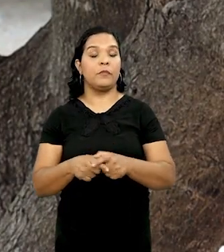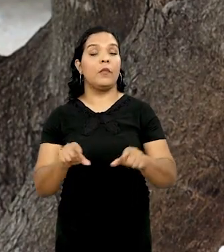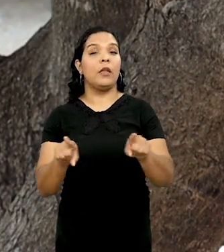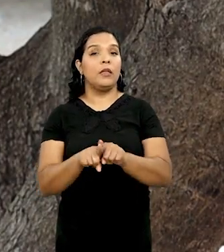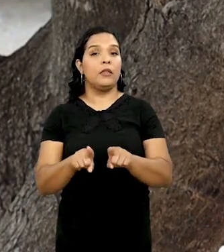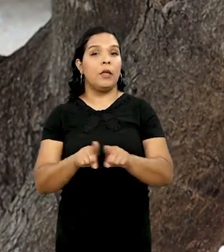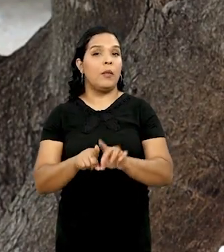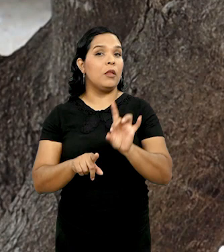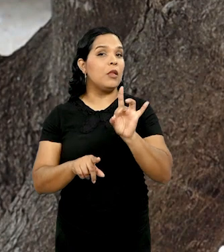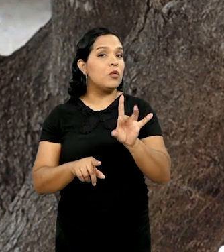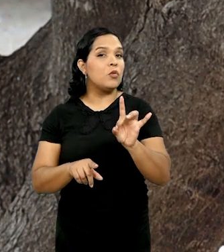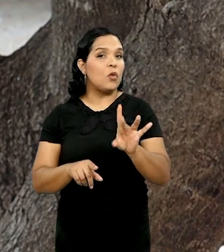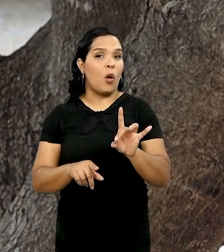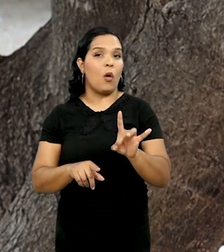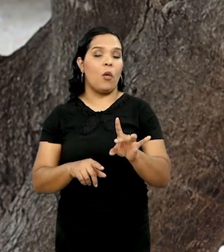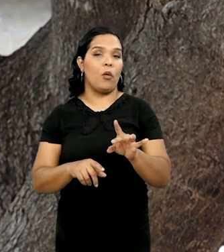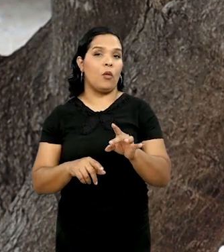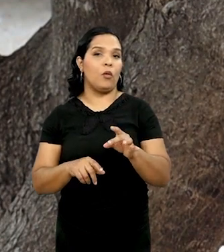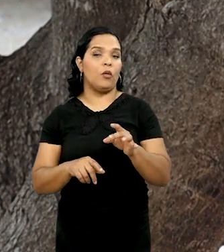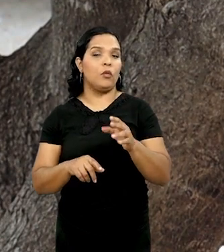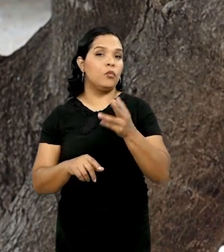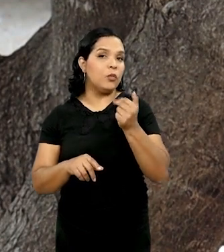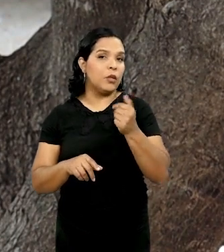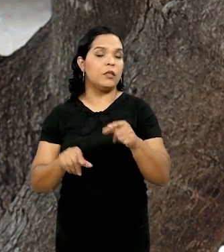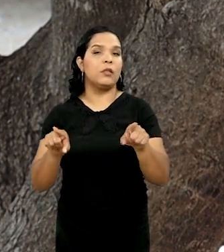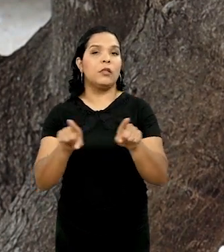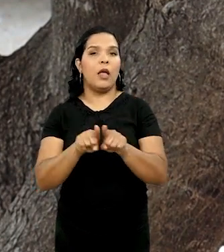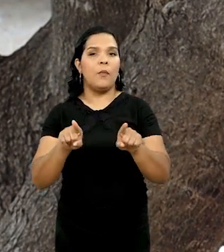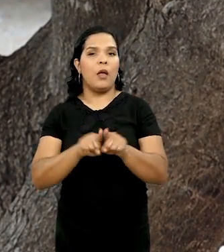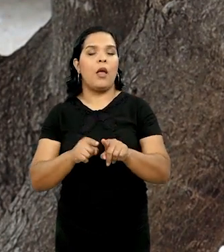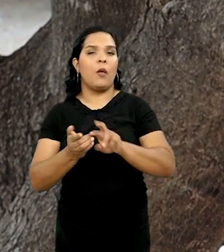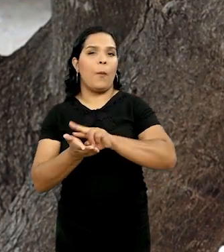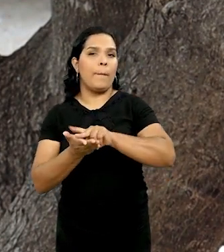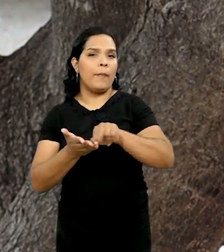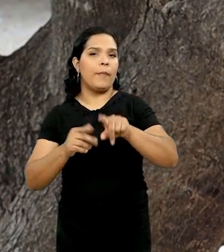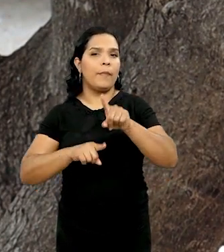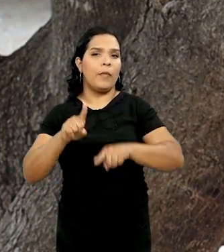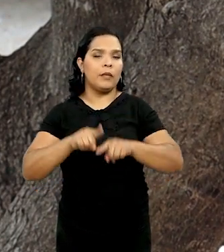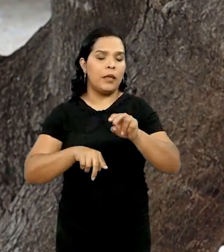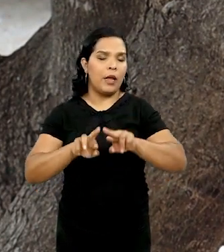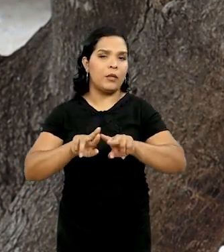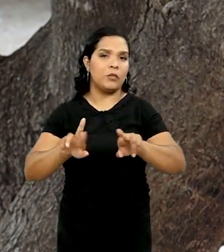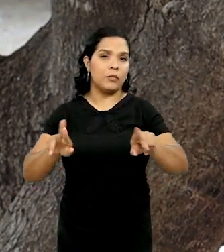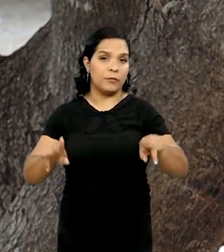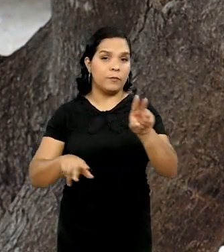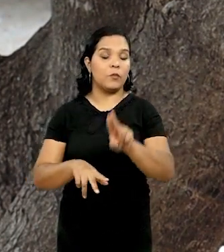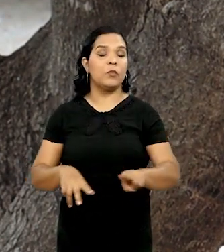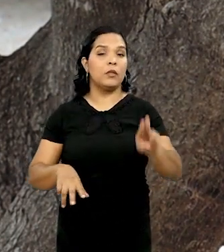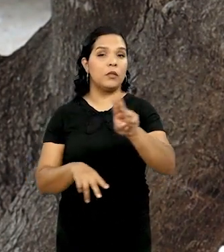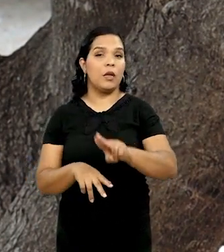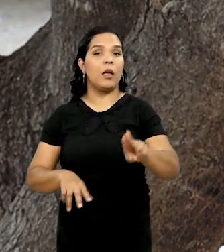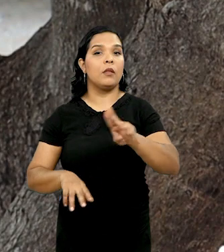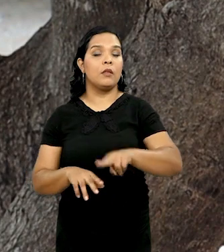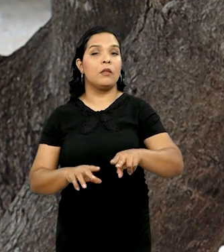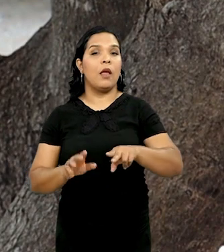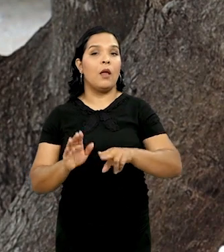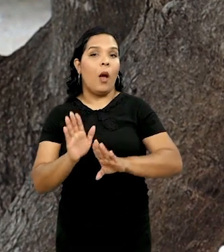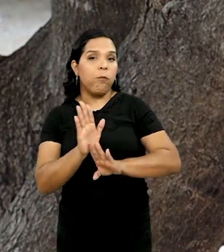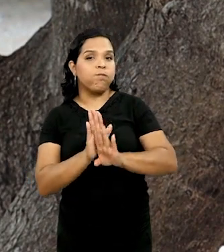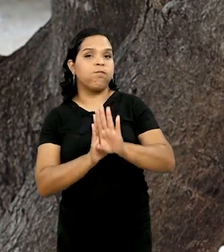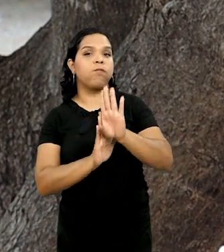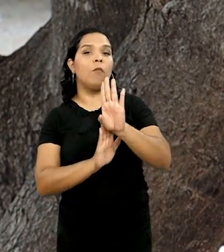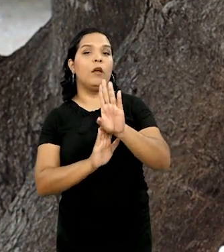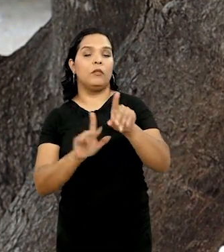disso, não é só nutrientes que tem. Com os materiais utilizados, há um aumento na